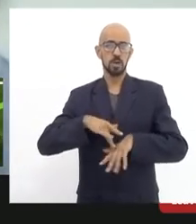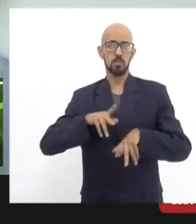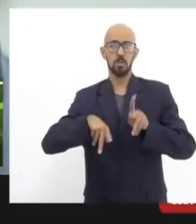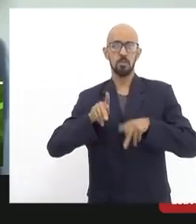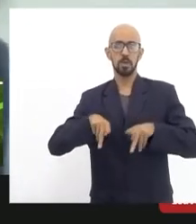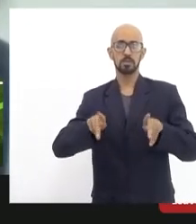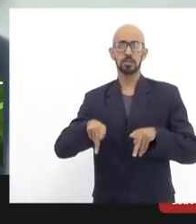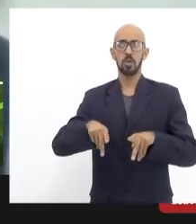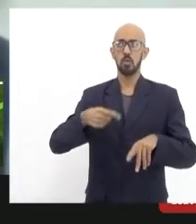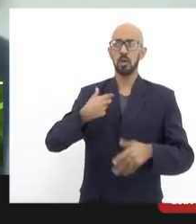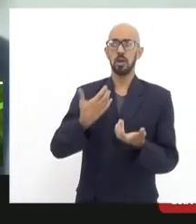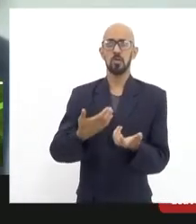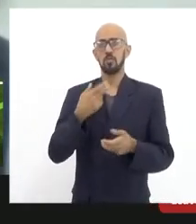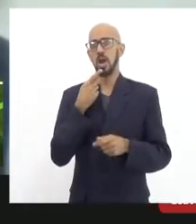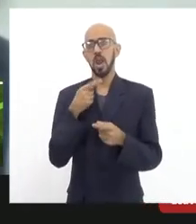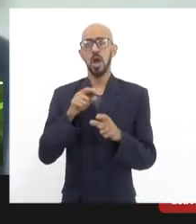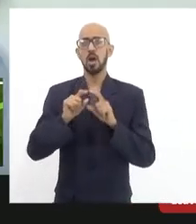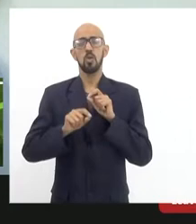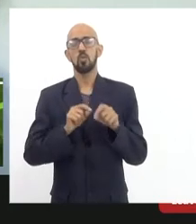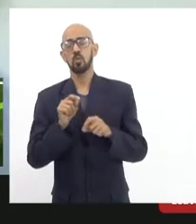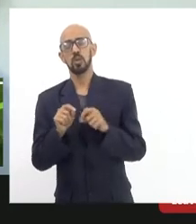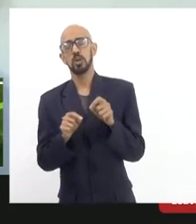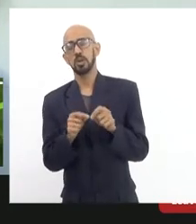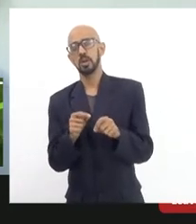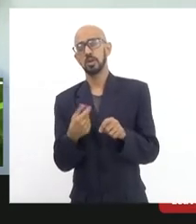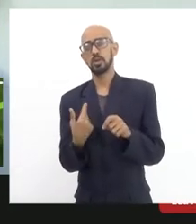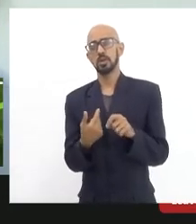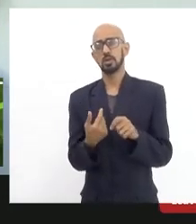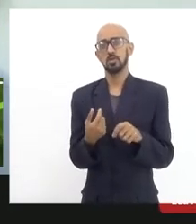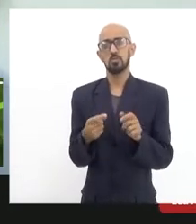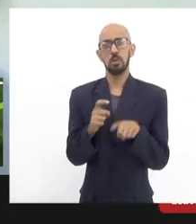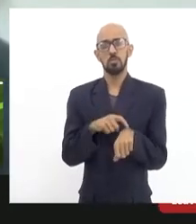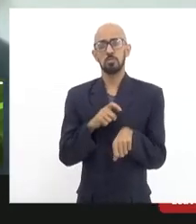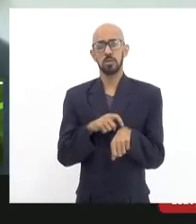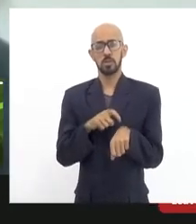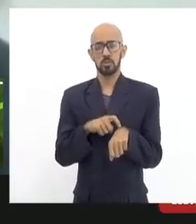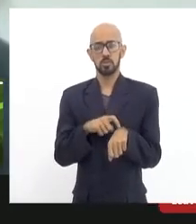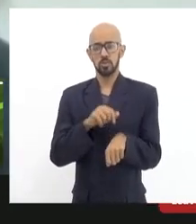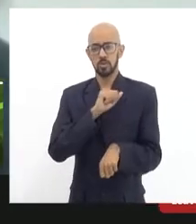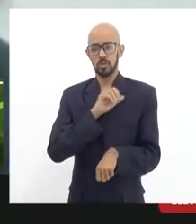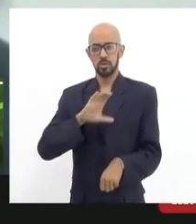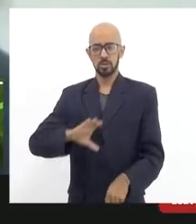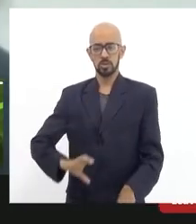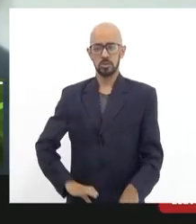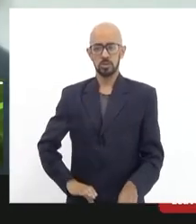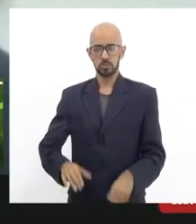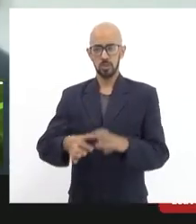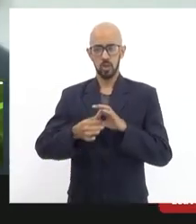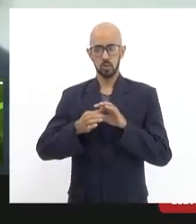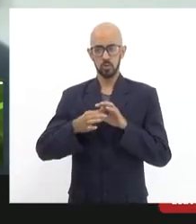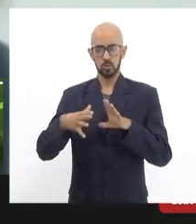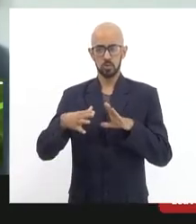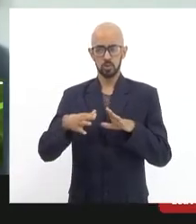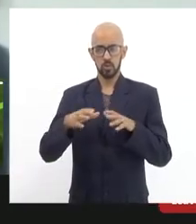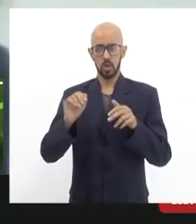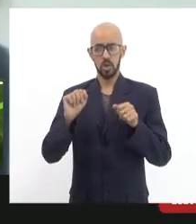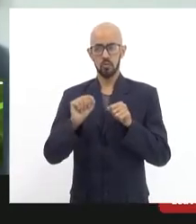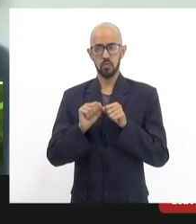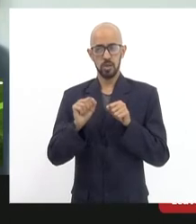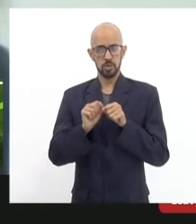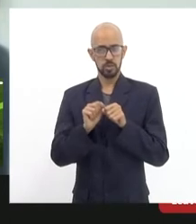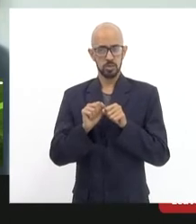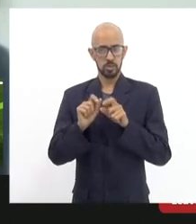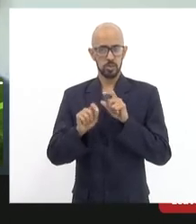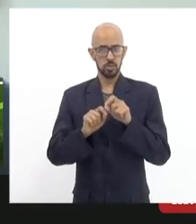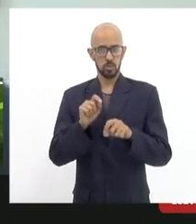enquanto tema está daqui a pouco eu dei para o presidente André Ciliano que me autorizou a referendar que